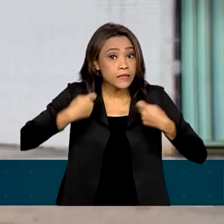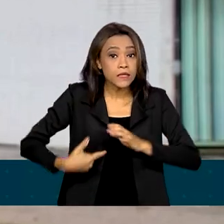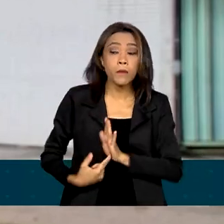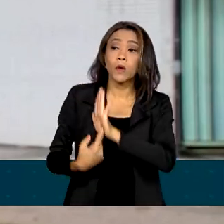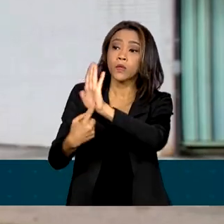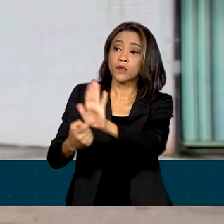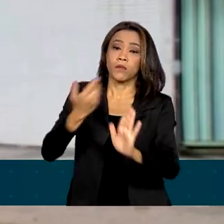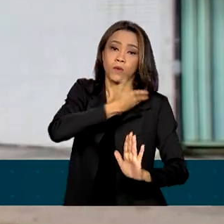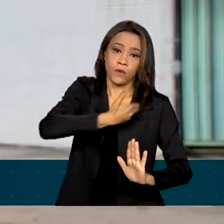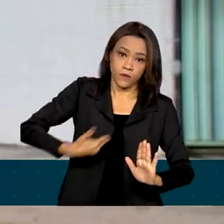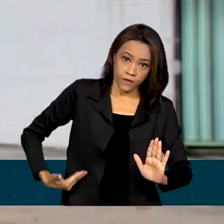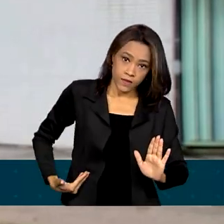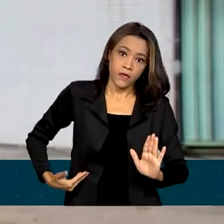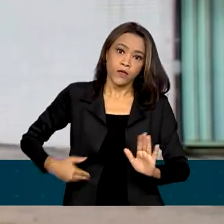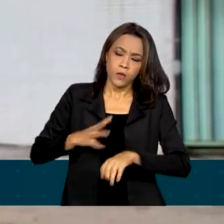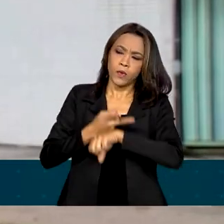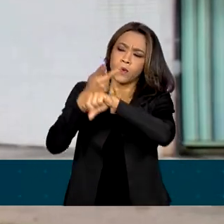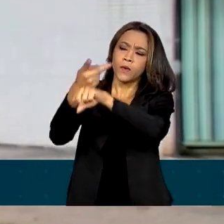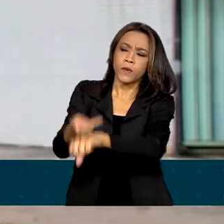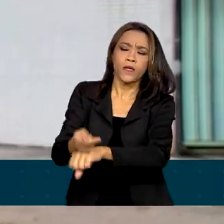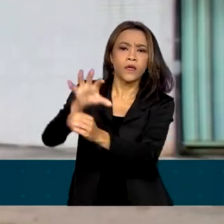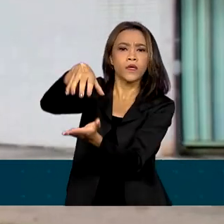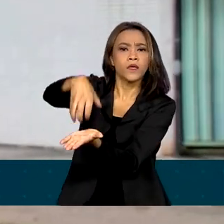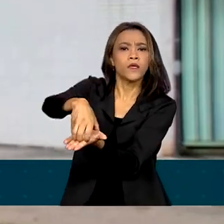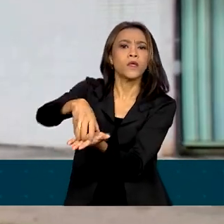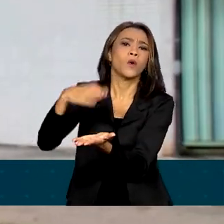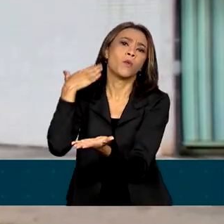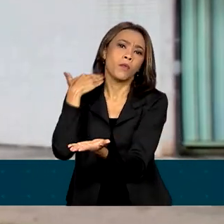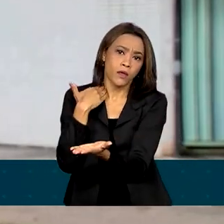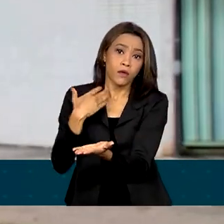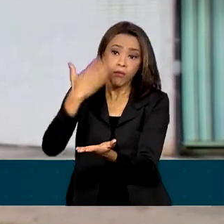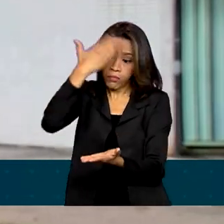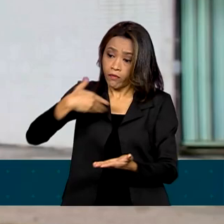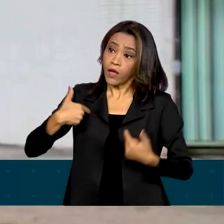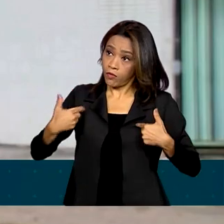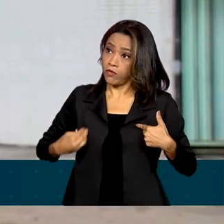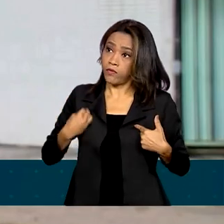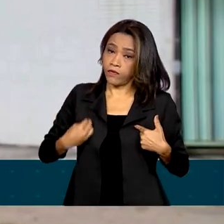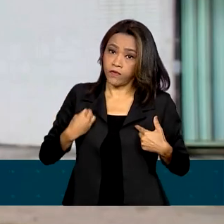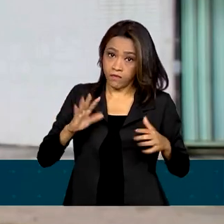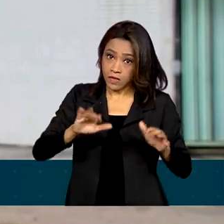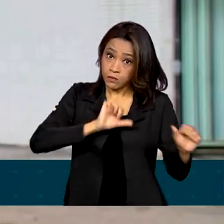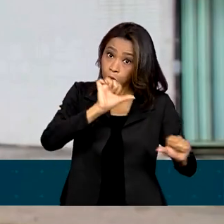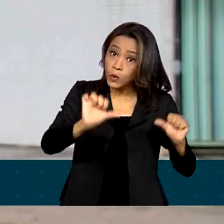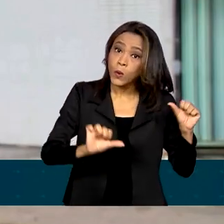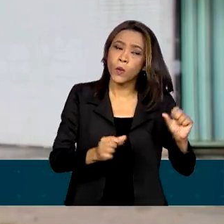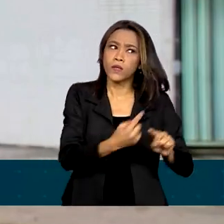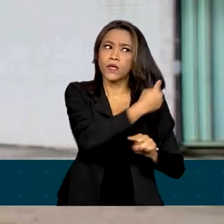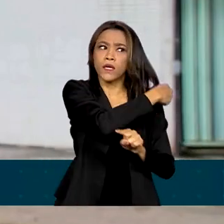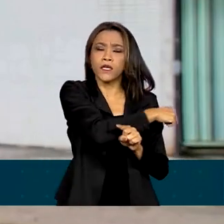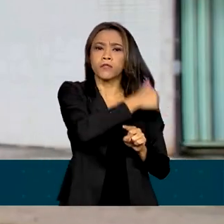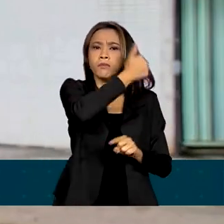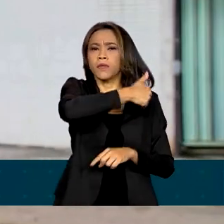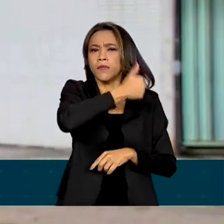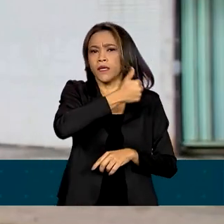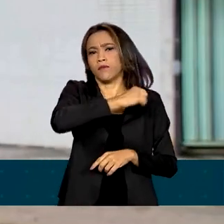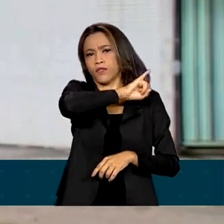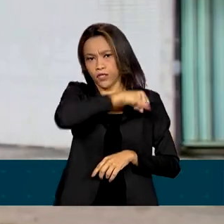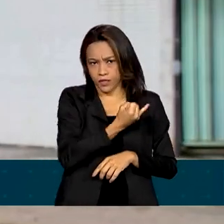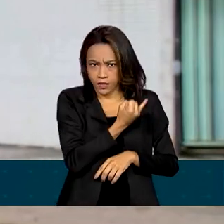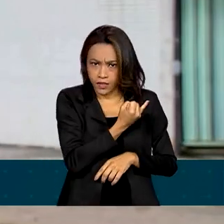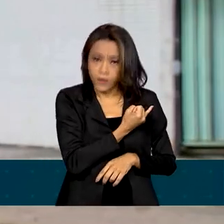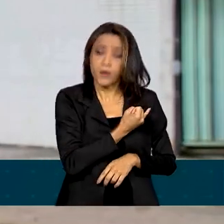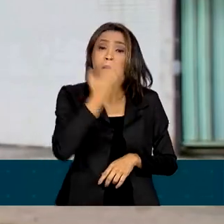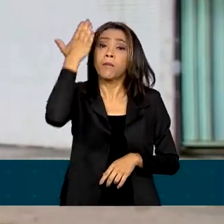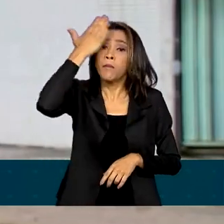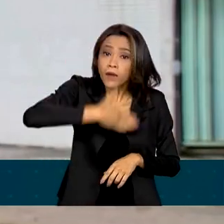Estado, geralmente indo até uma agência bancária, que está vivo. Mas isso mudou. Desde 1º de janeiro, quem tem